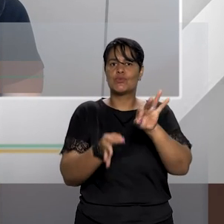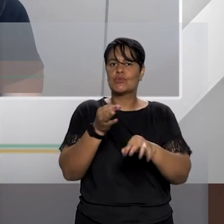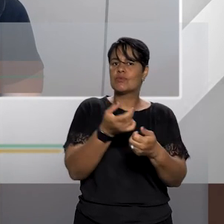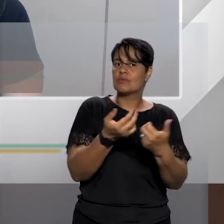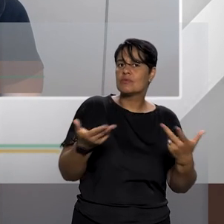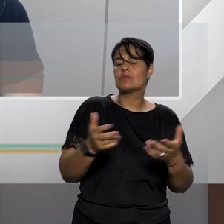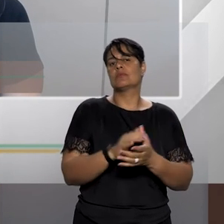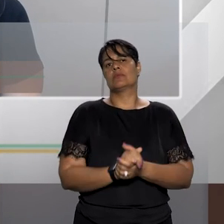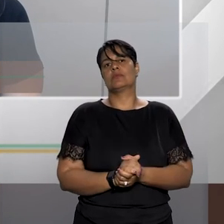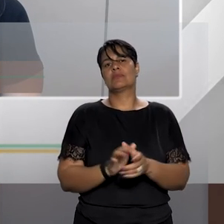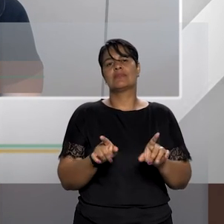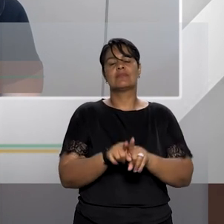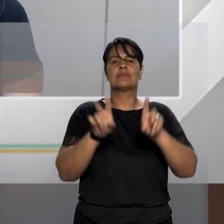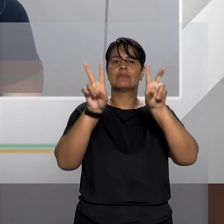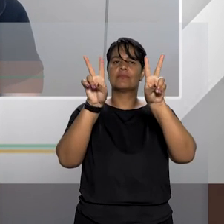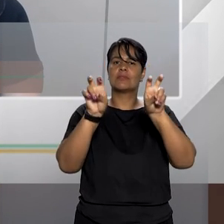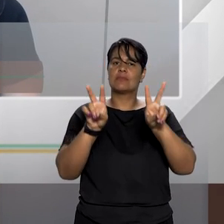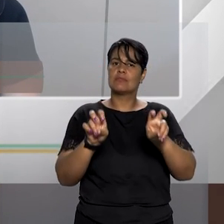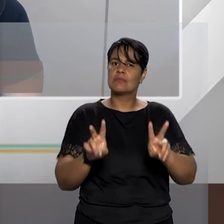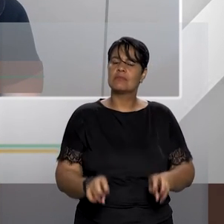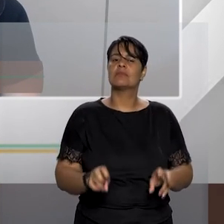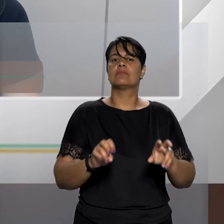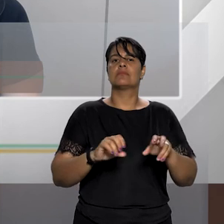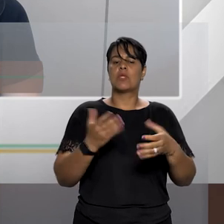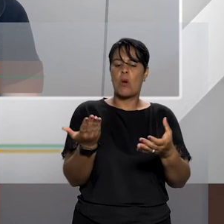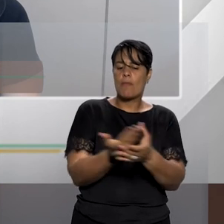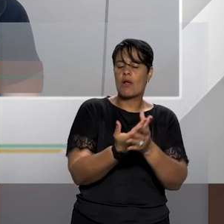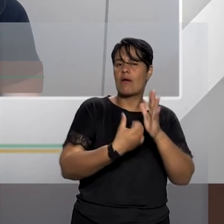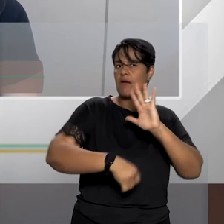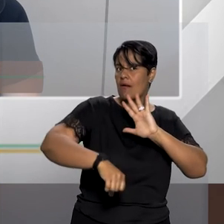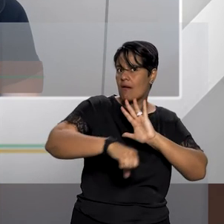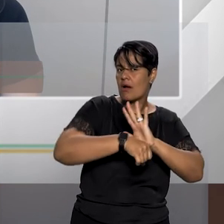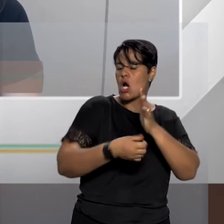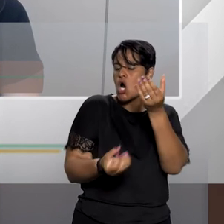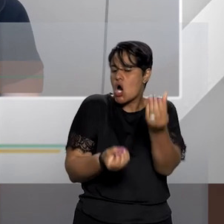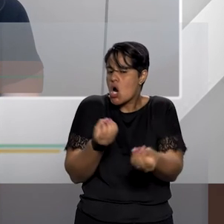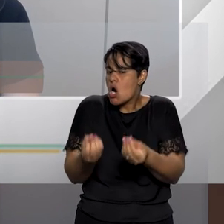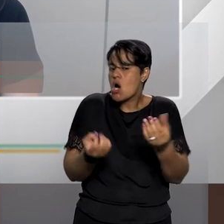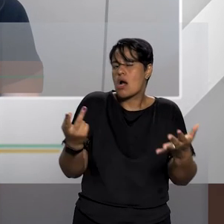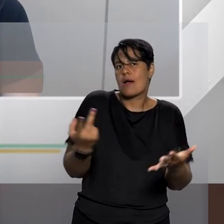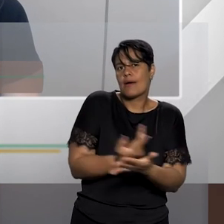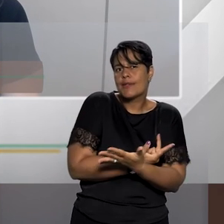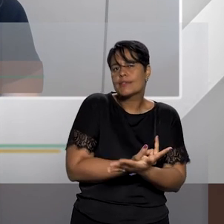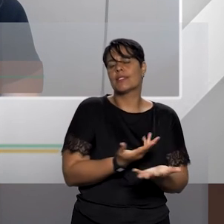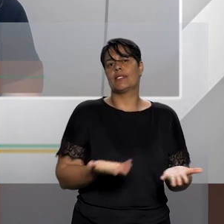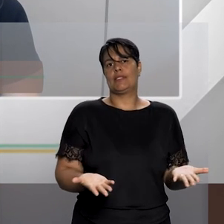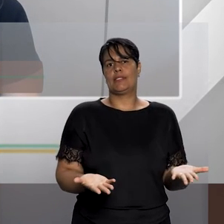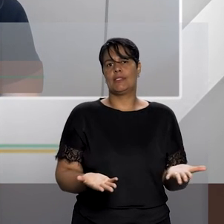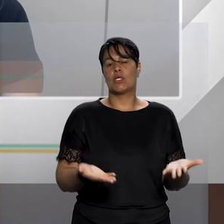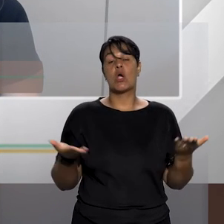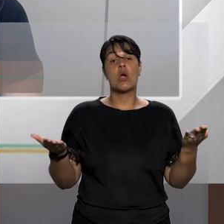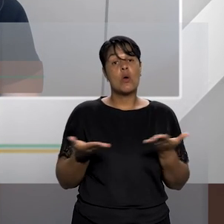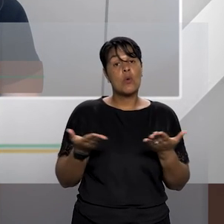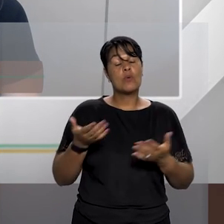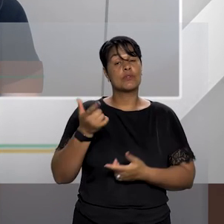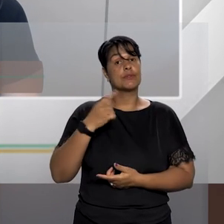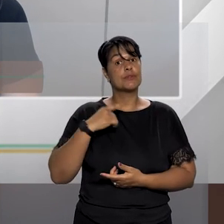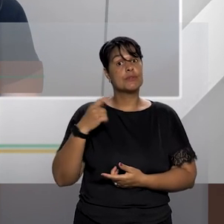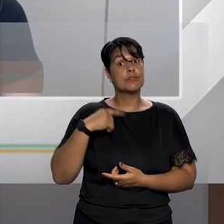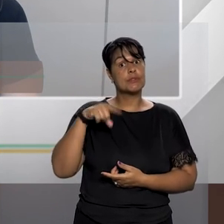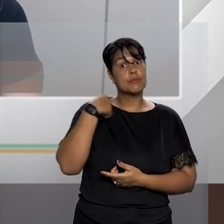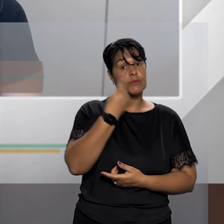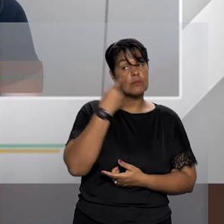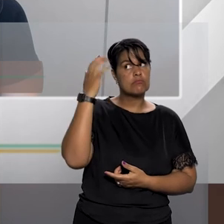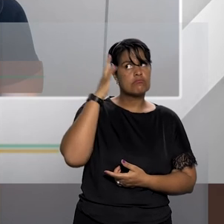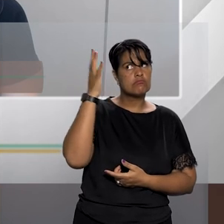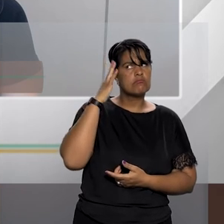temático que hoje nós temos com relação a esses processos criminais a forma qualificada onde nós temos hoje a orientação no sentido de